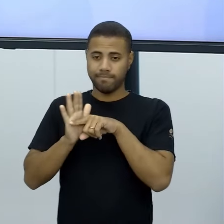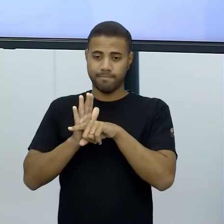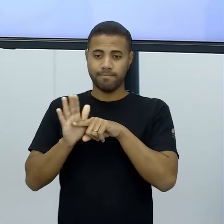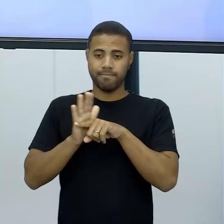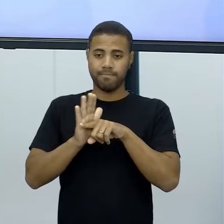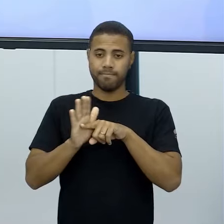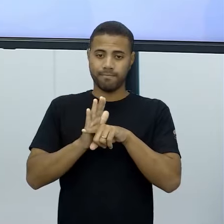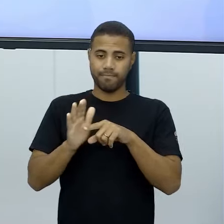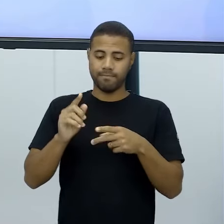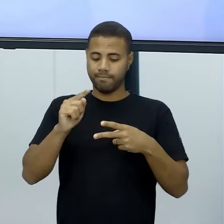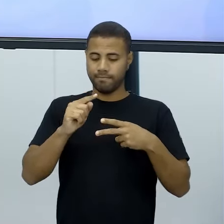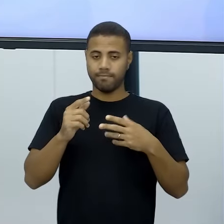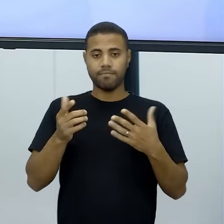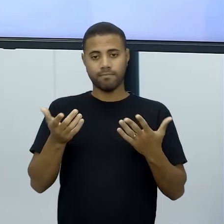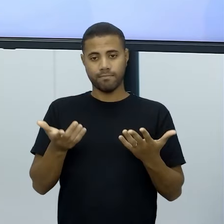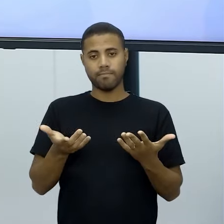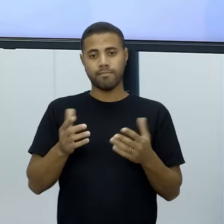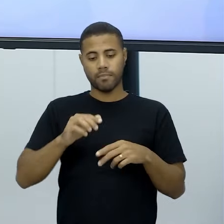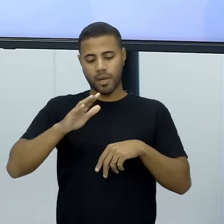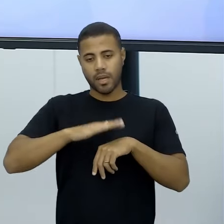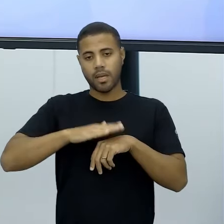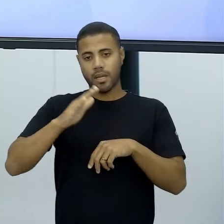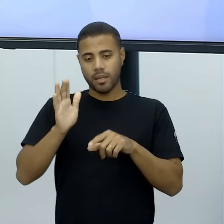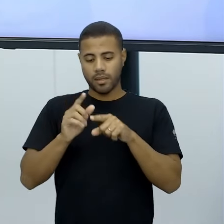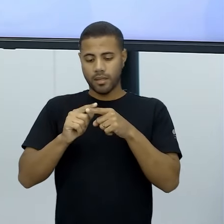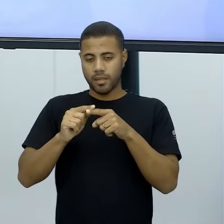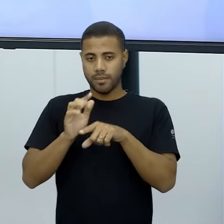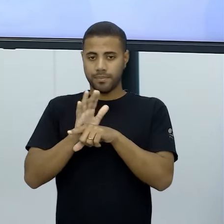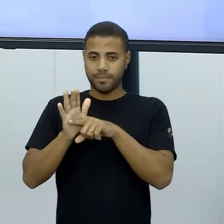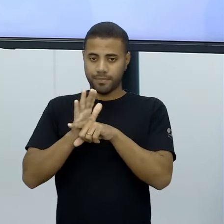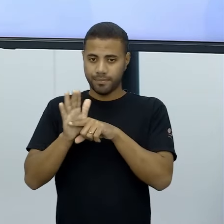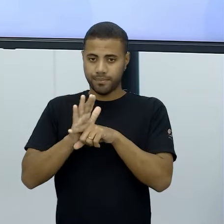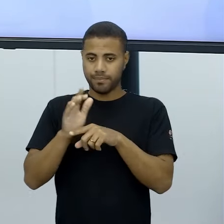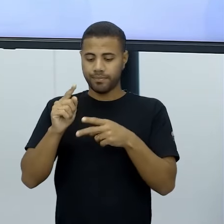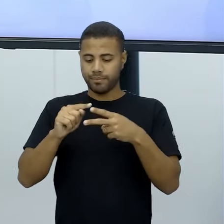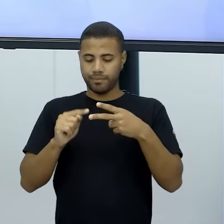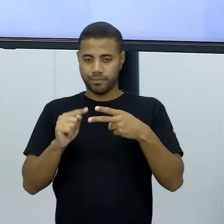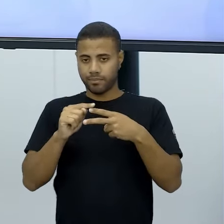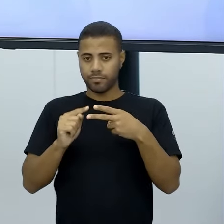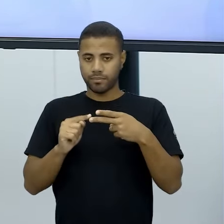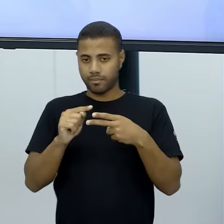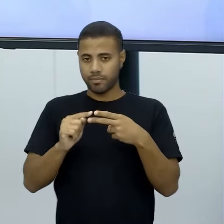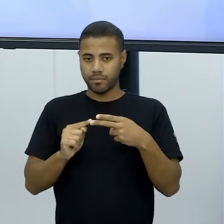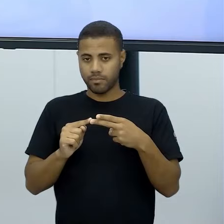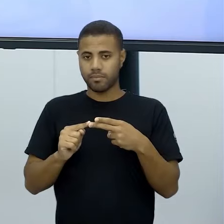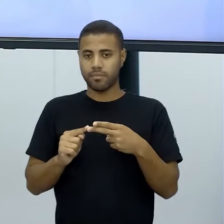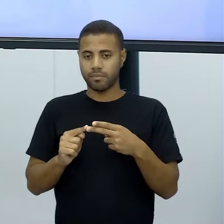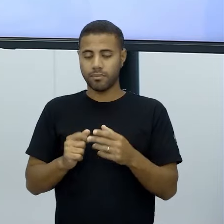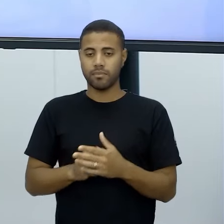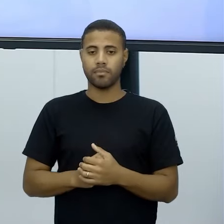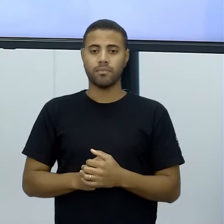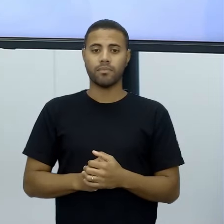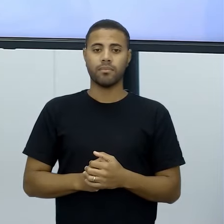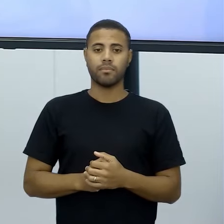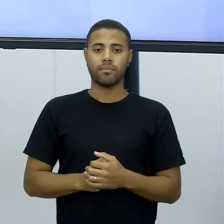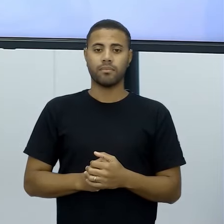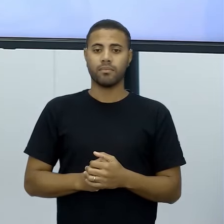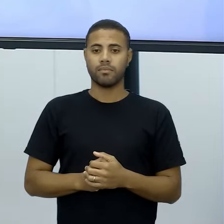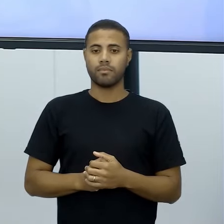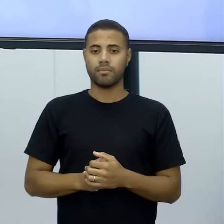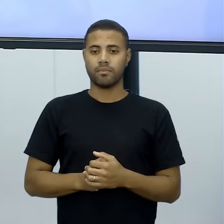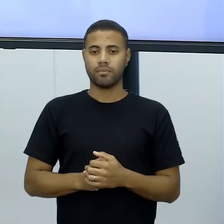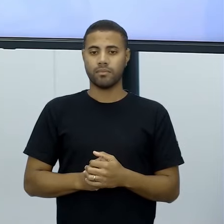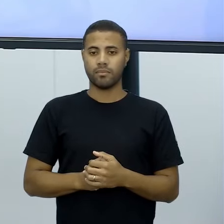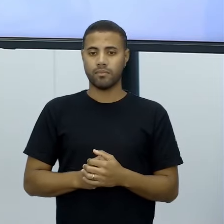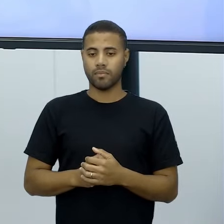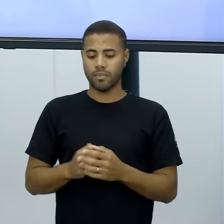dois tipos de pesquisa mais utilizados, né? É a pesquisa censitária e a pesquisa amostral. A pesquisa censitária leva em